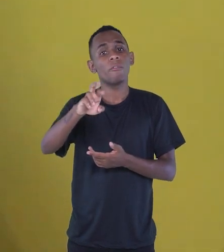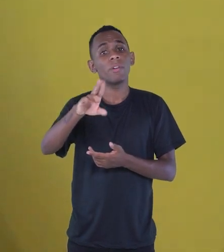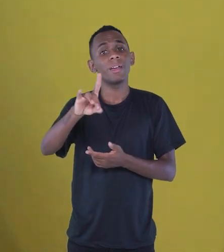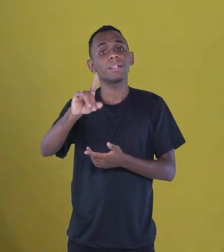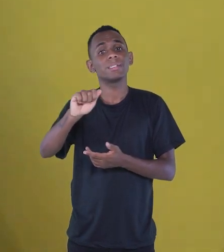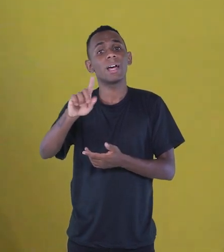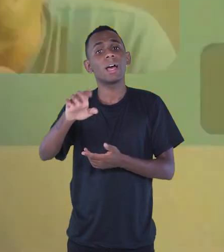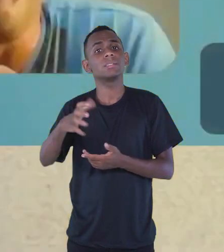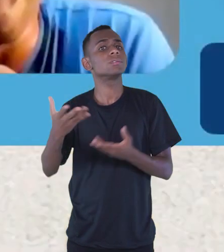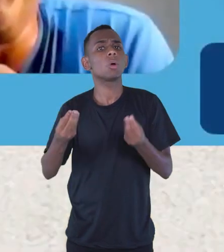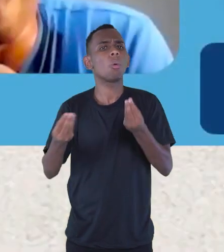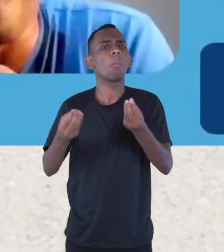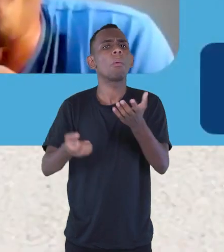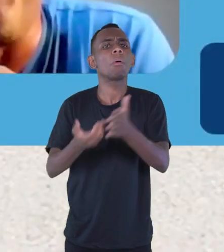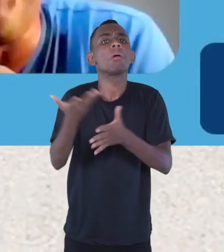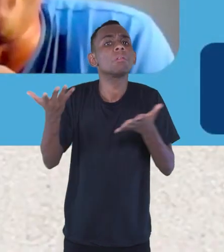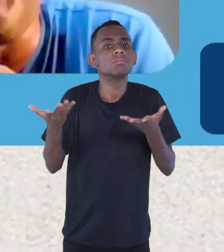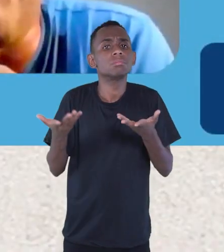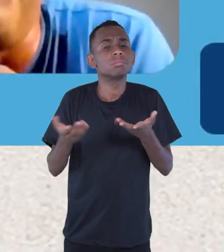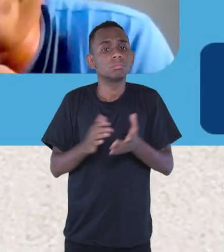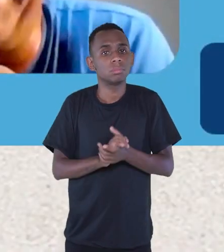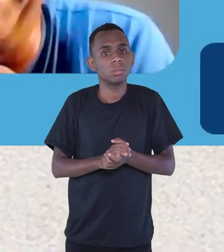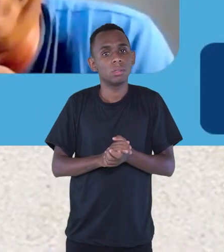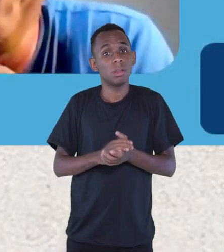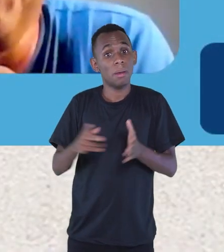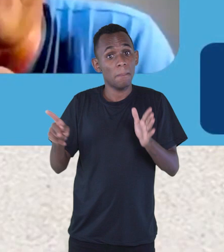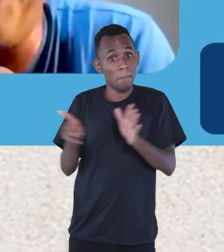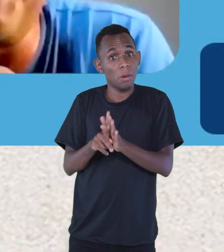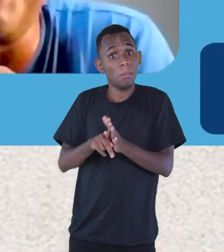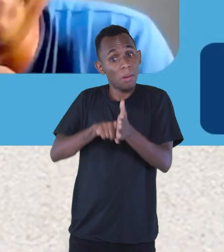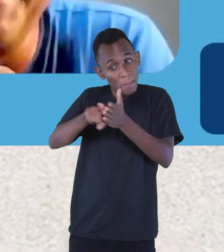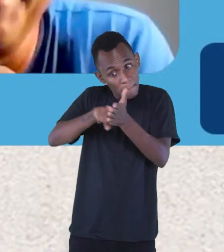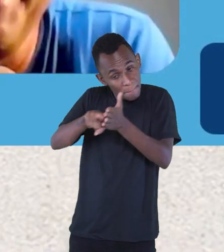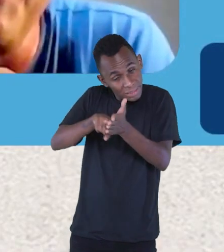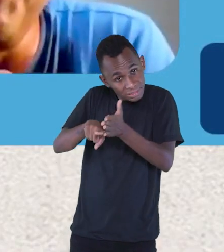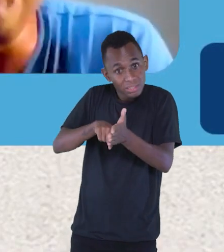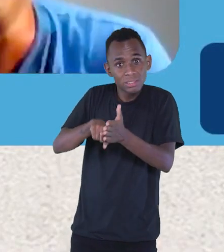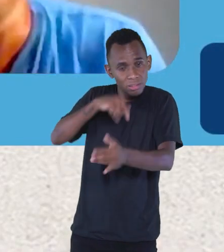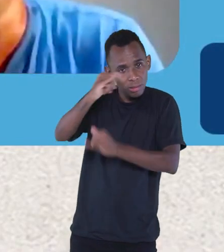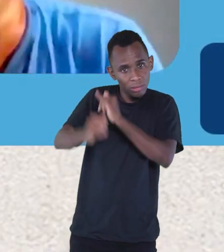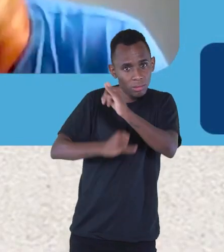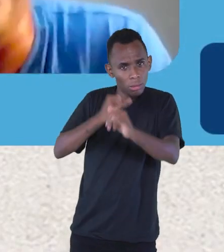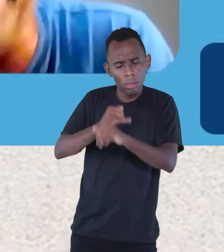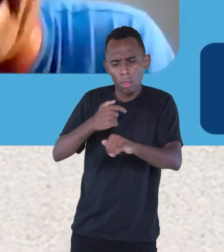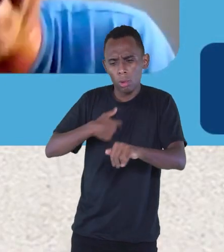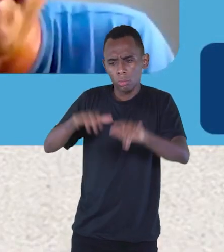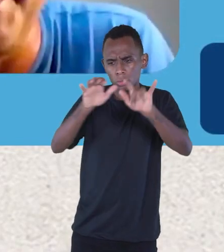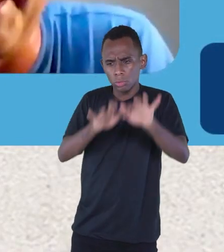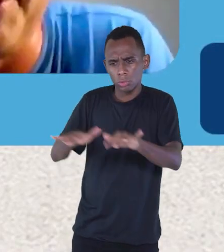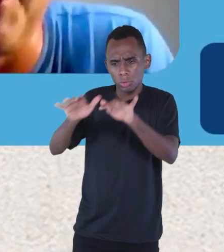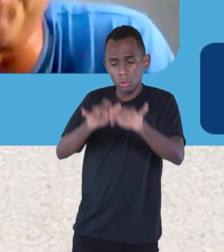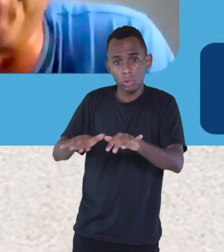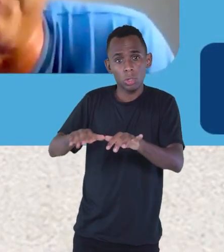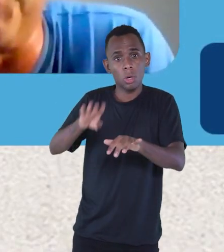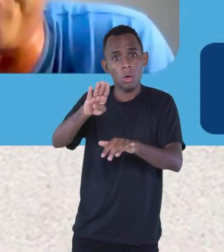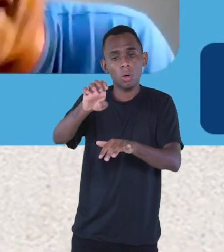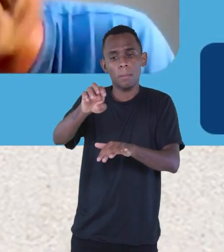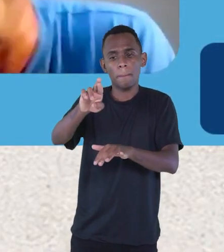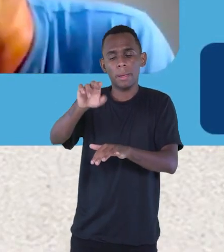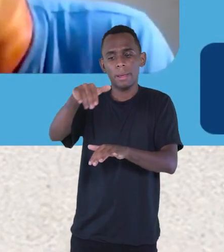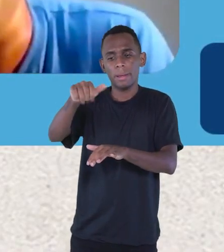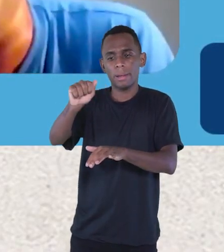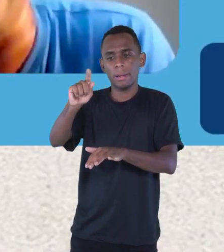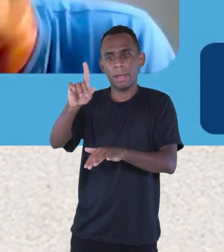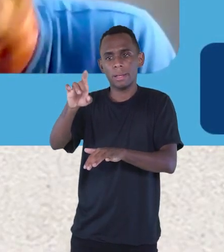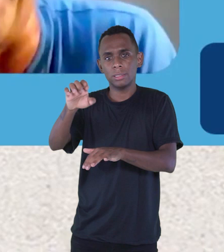Menina, isso aí surgiu no Word, no Office. Eu digitando Bernardes, e eu digito muito